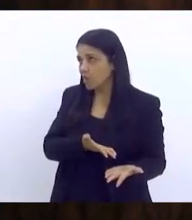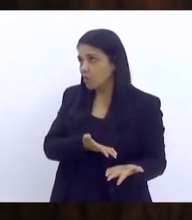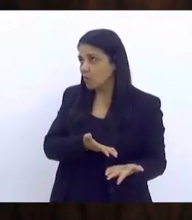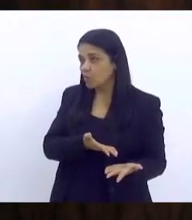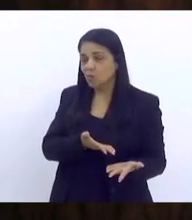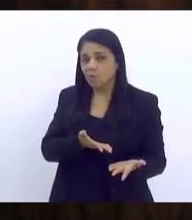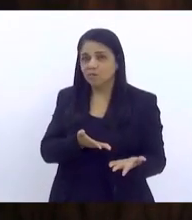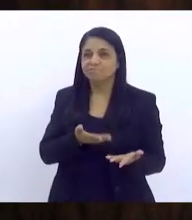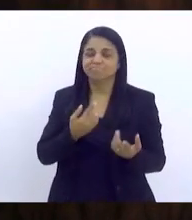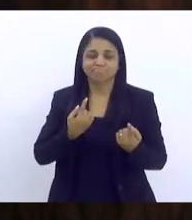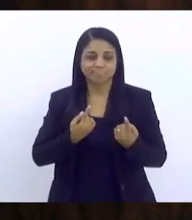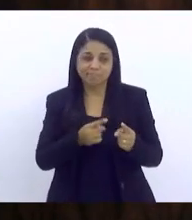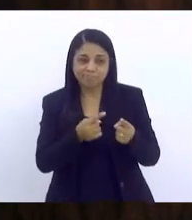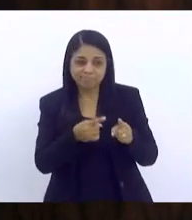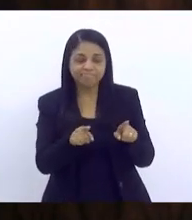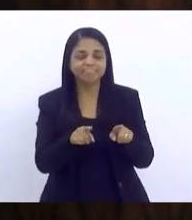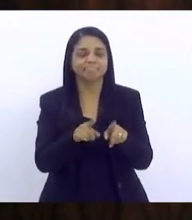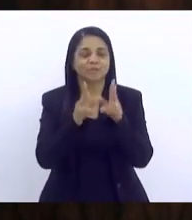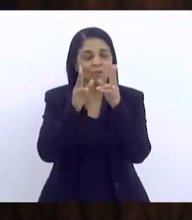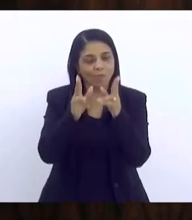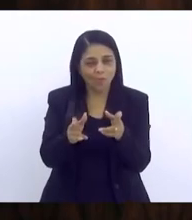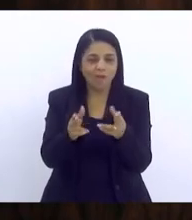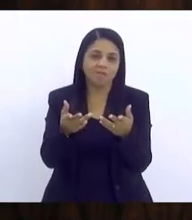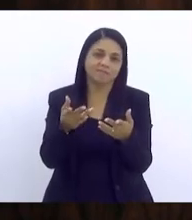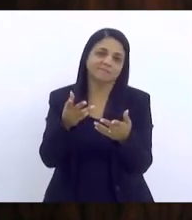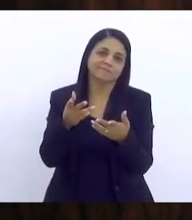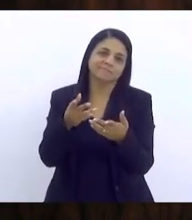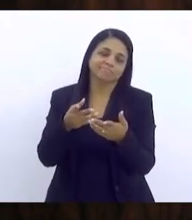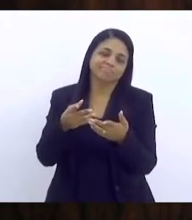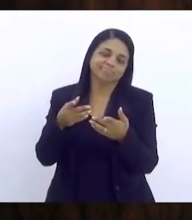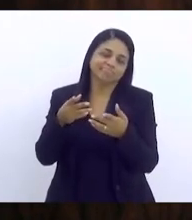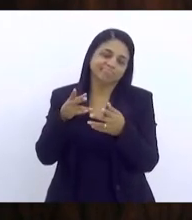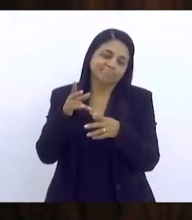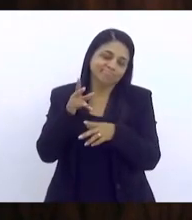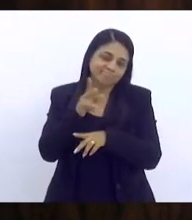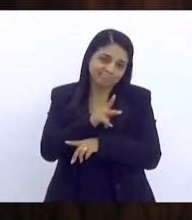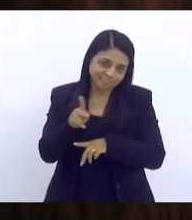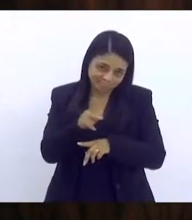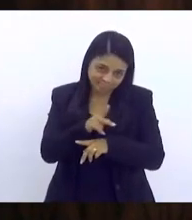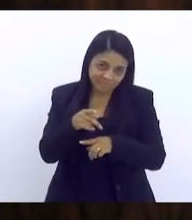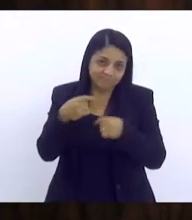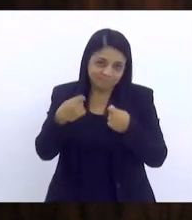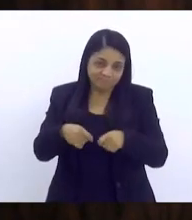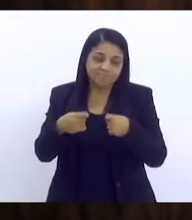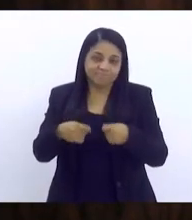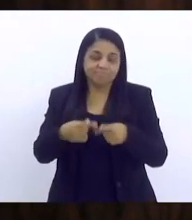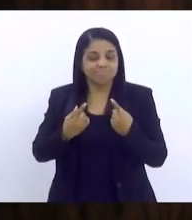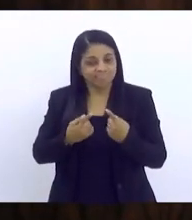Nos implicamos e também talvez tenhamos que implicar mais pessoas. Professora Sueli, por favor.